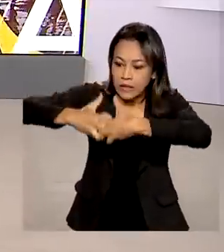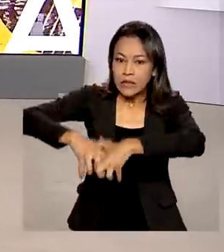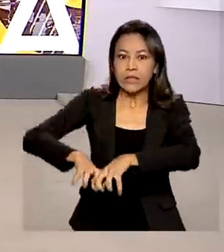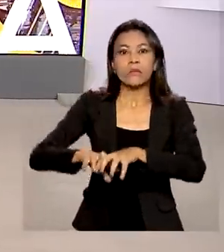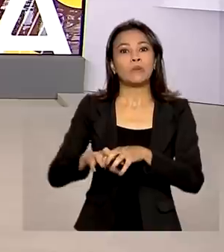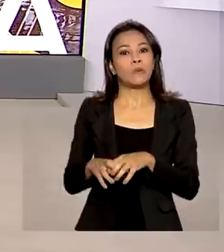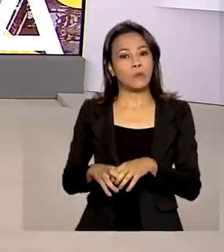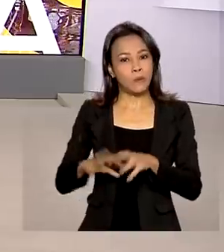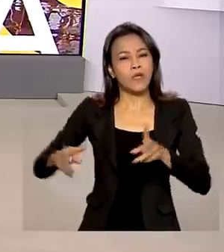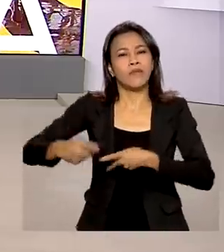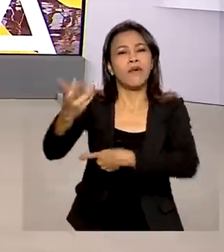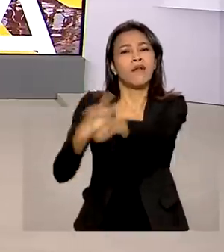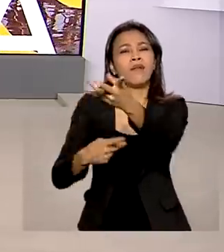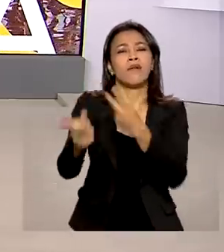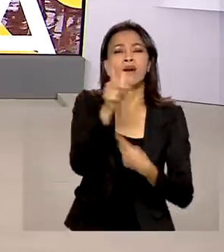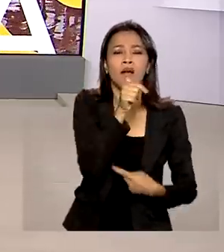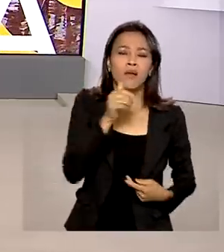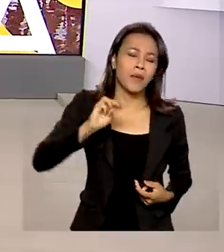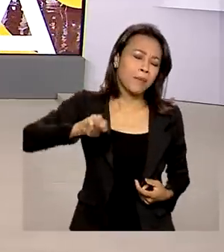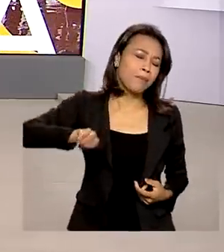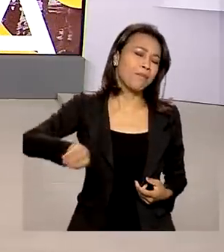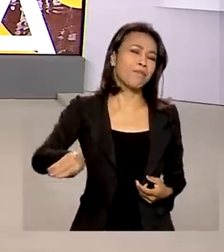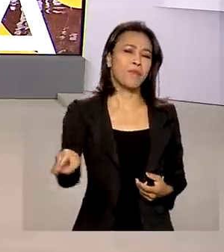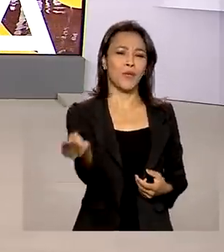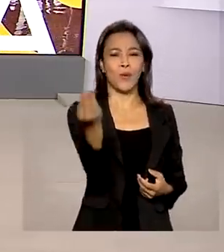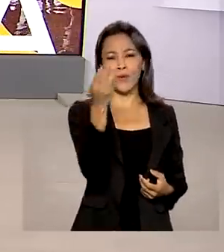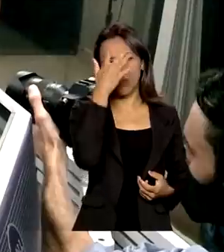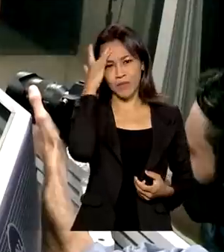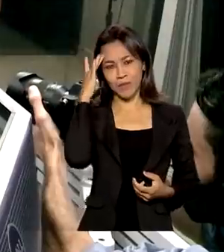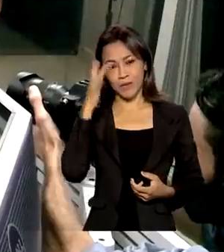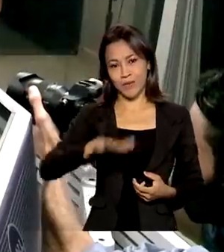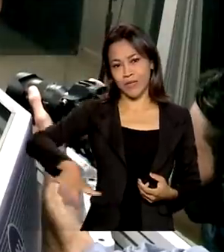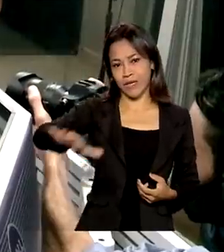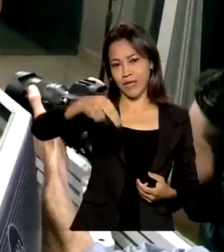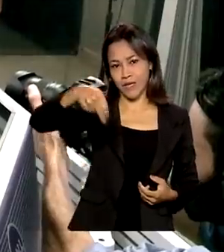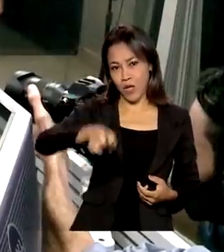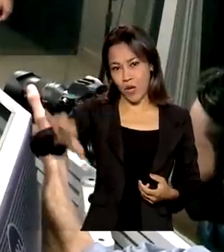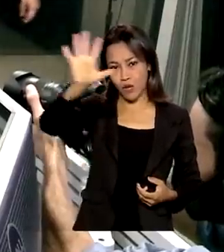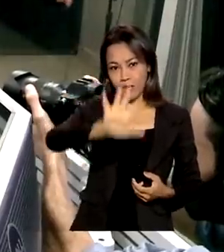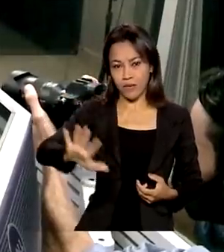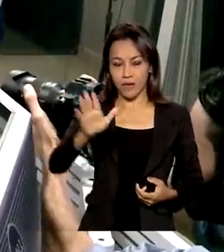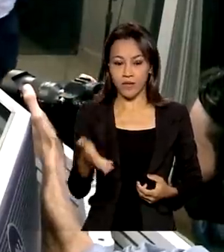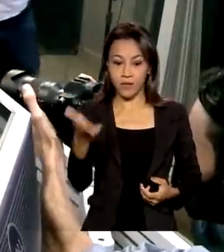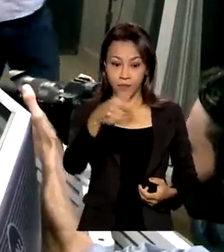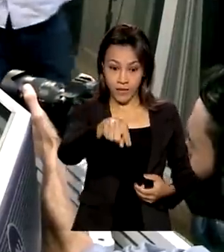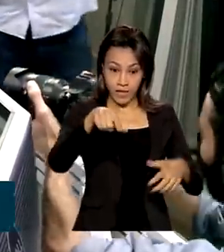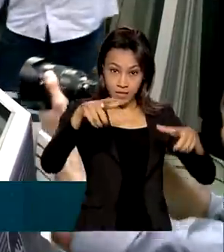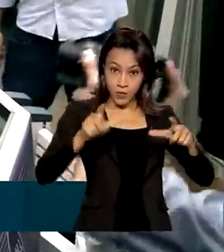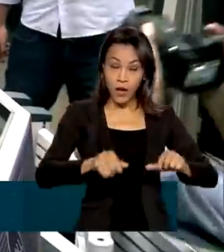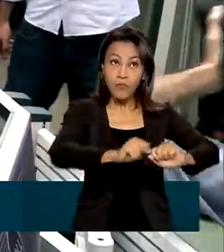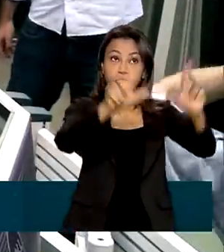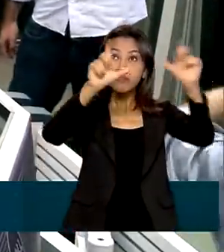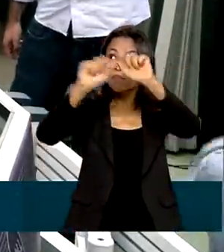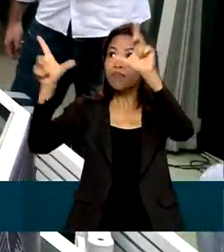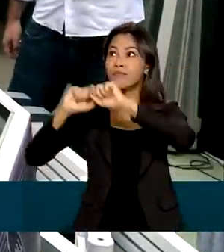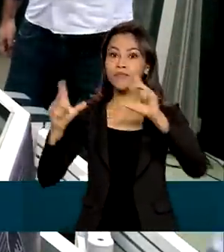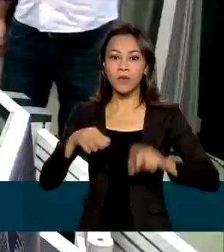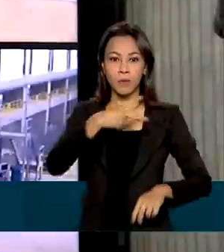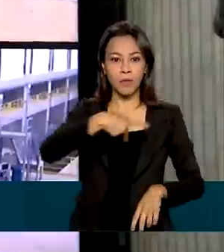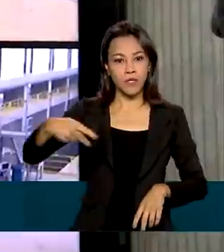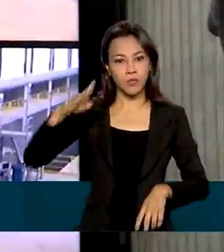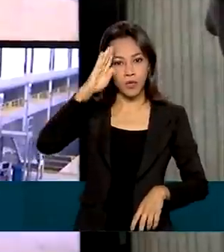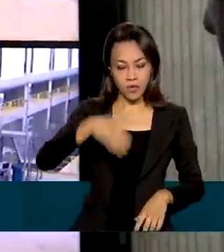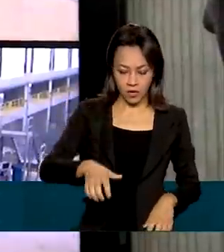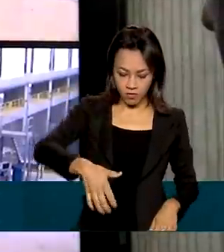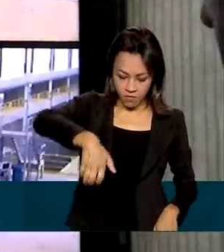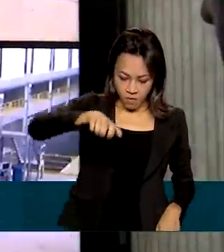levar água para milhões de pessoas no Nordeste. Na sala de operações, Bolsonaro acionou as máquinas que bombeiam a água do